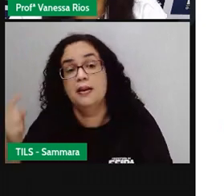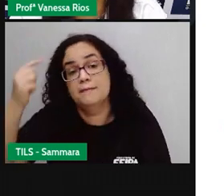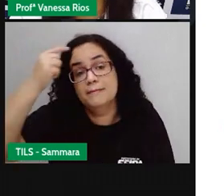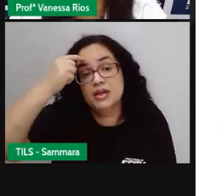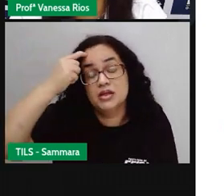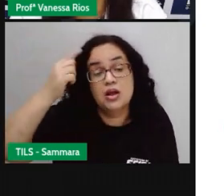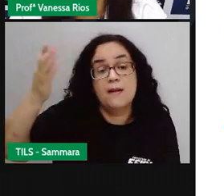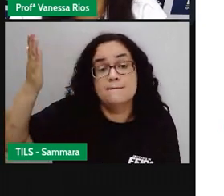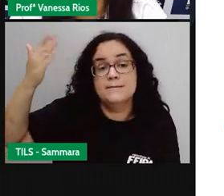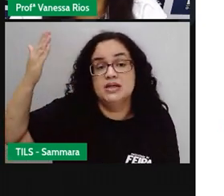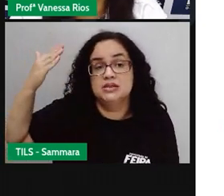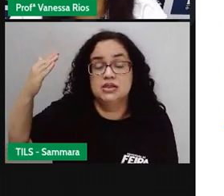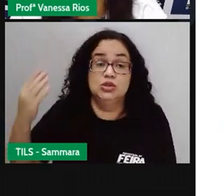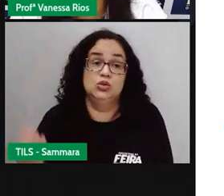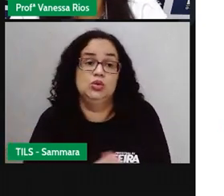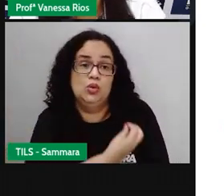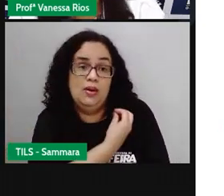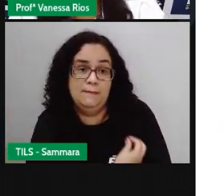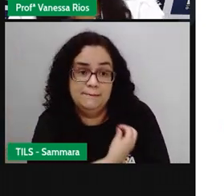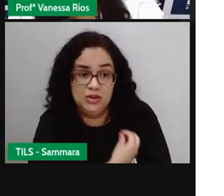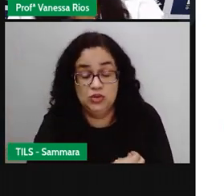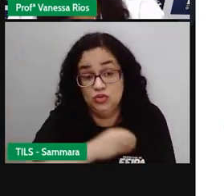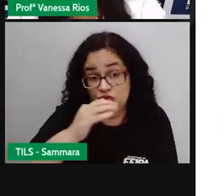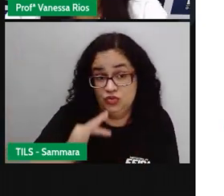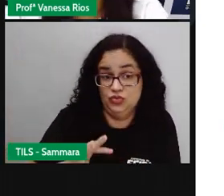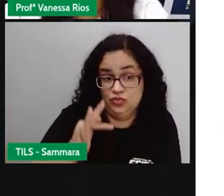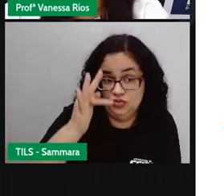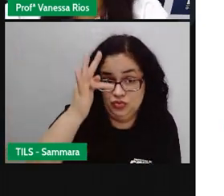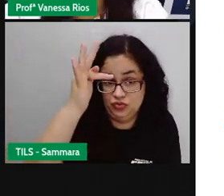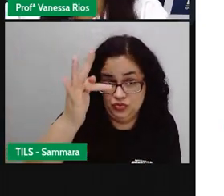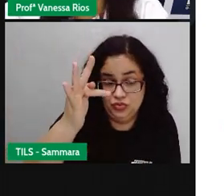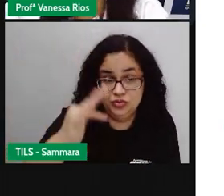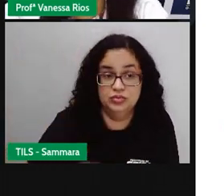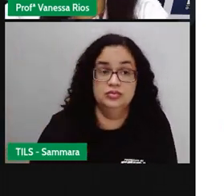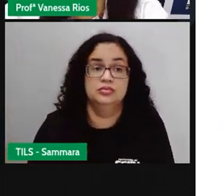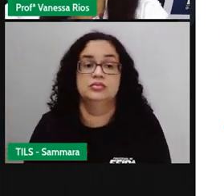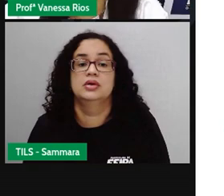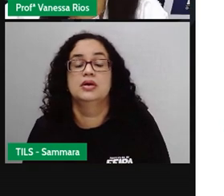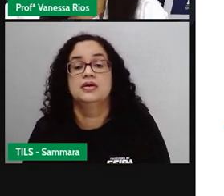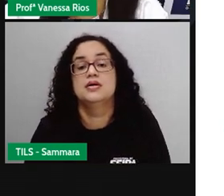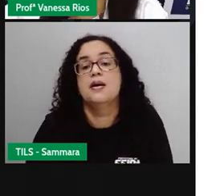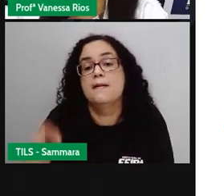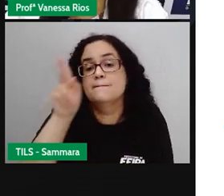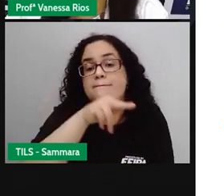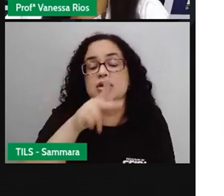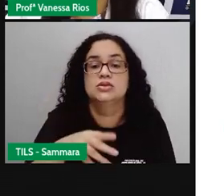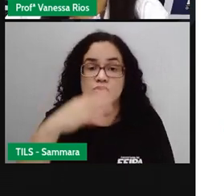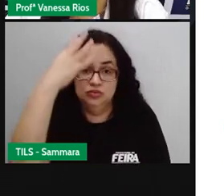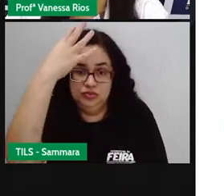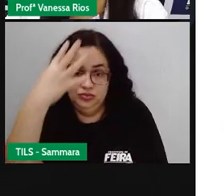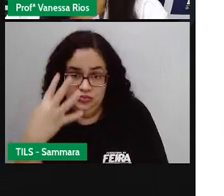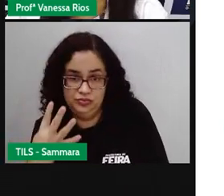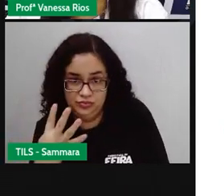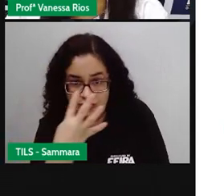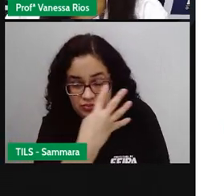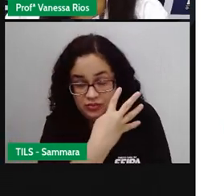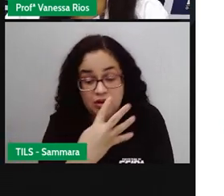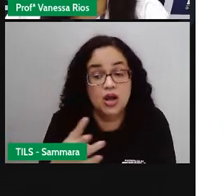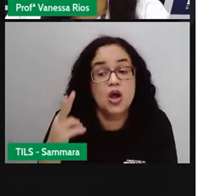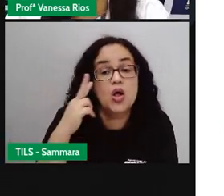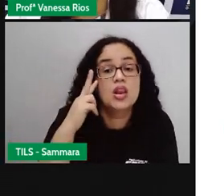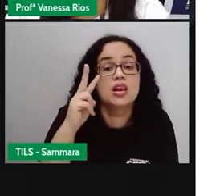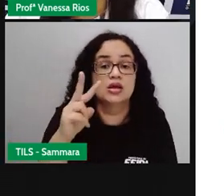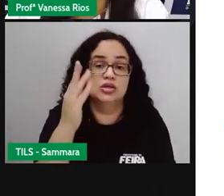passado, no presente e também no futuro. E a Pro colocou aqui uma tabela. Estão vendo?